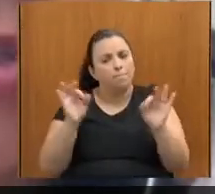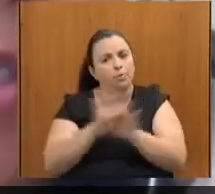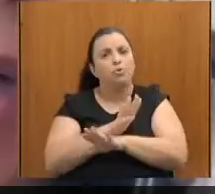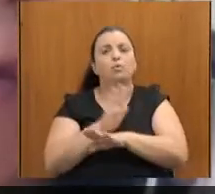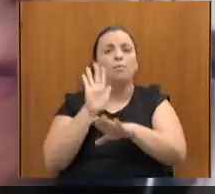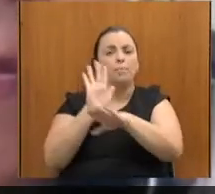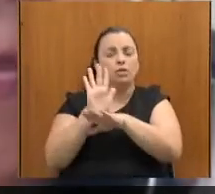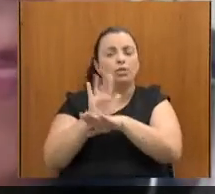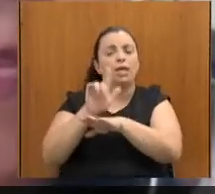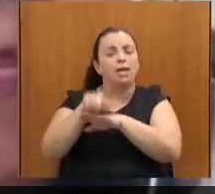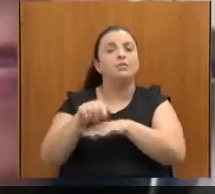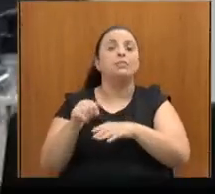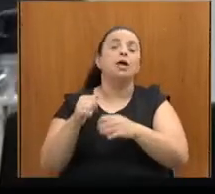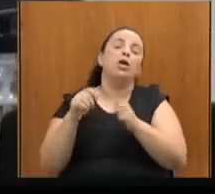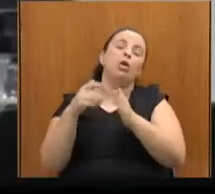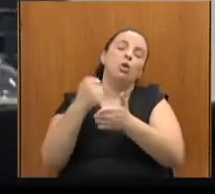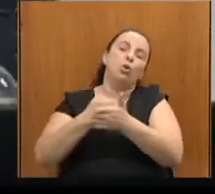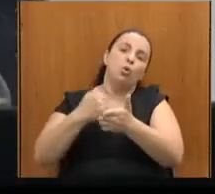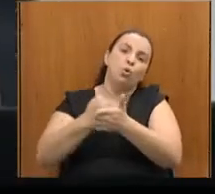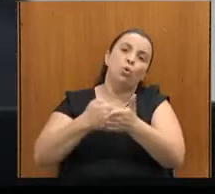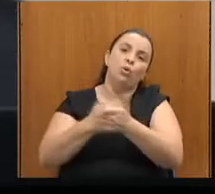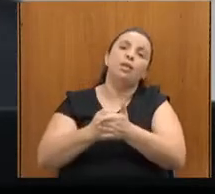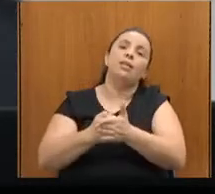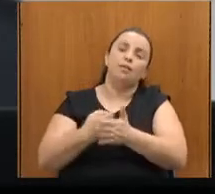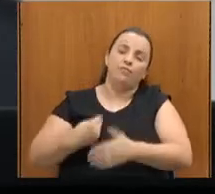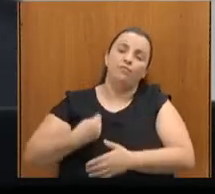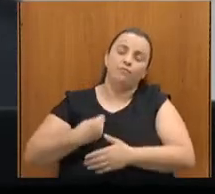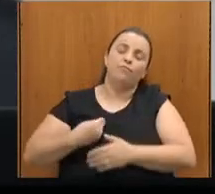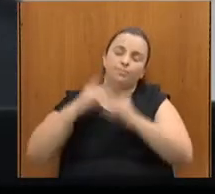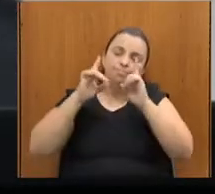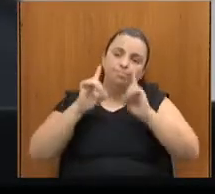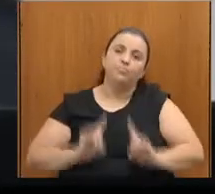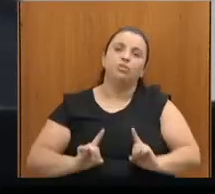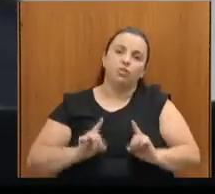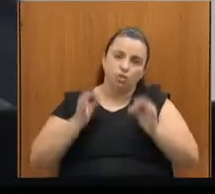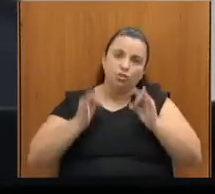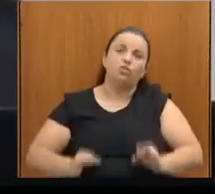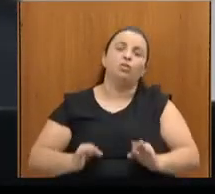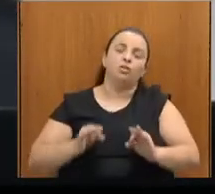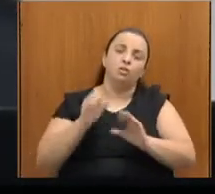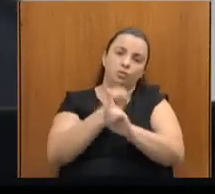Justiça Social. Muito obrigado, deputada Ana Paula.